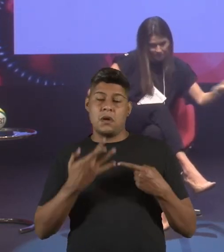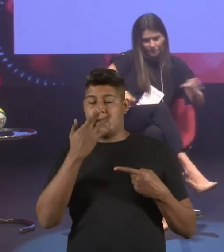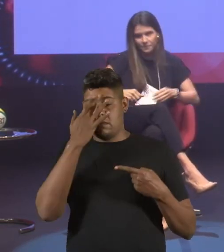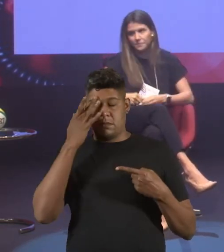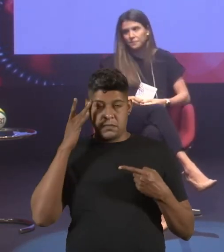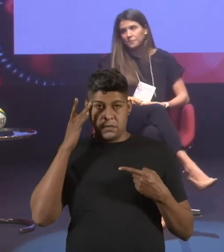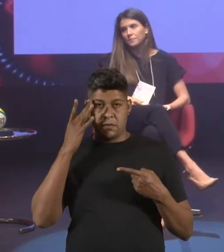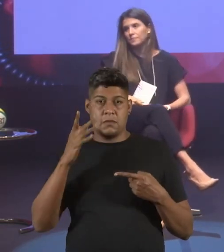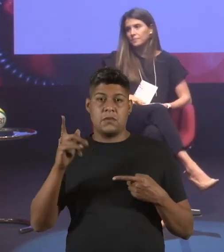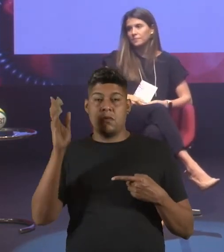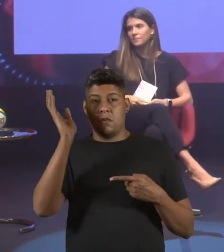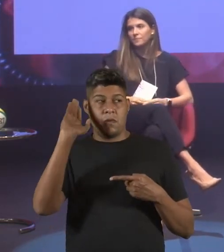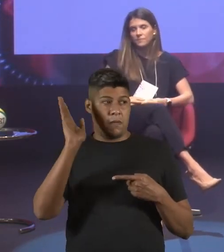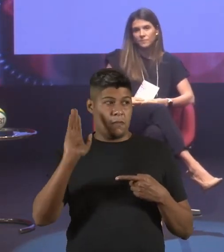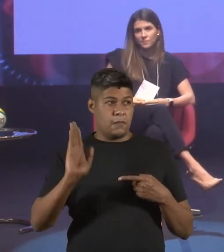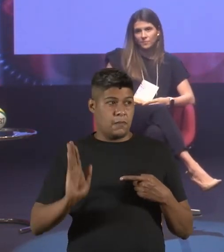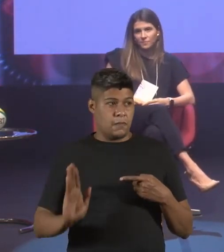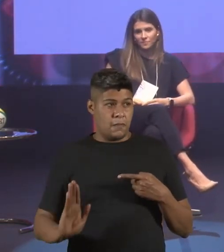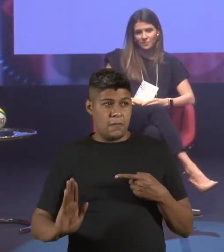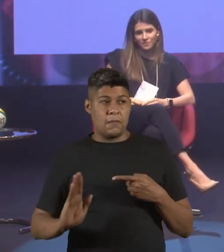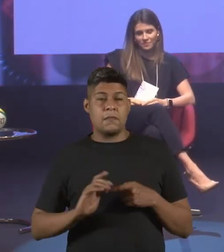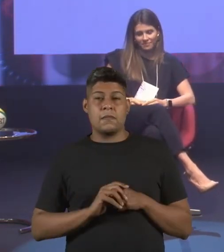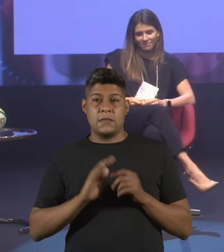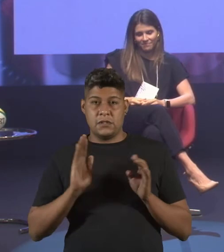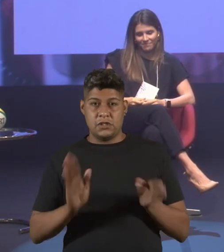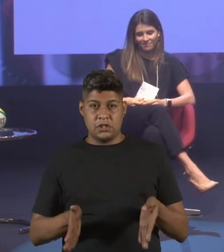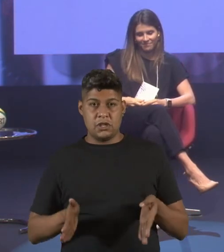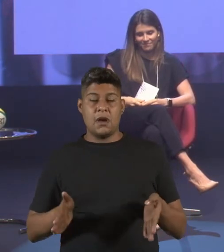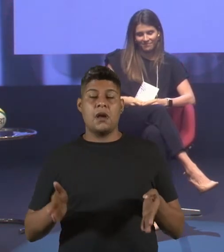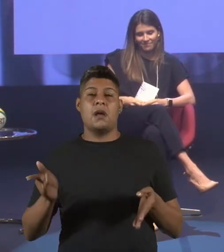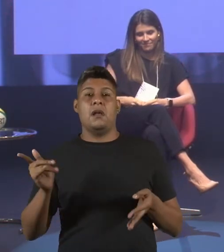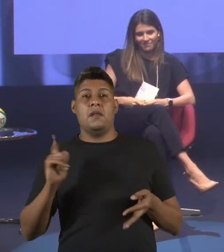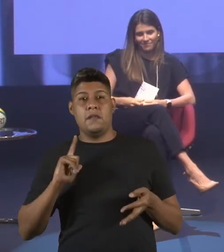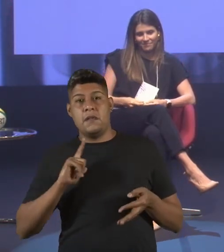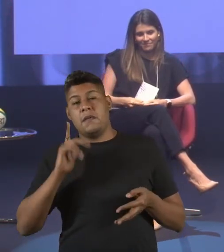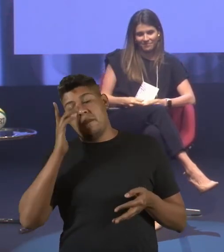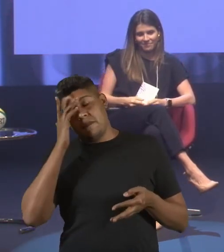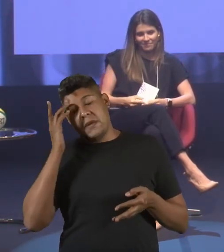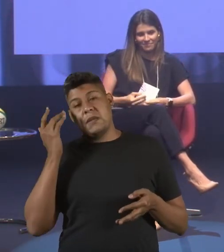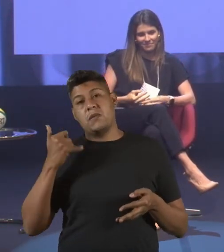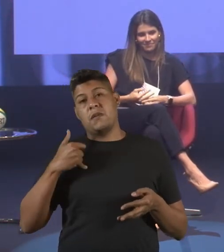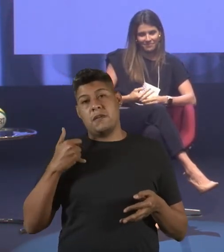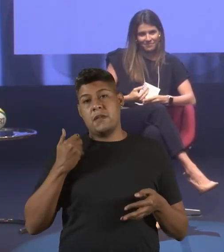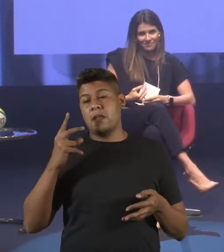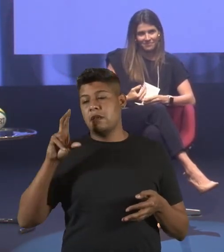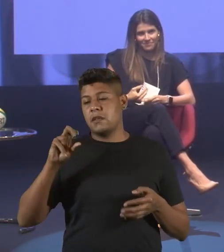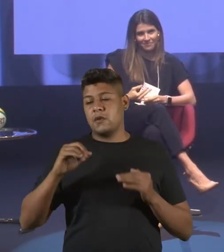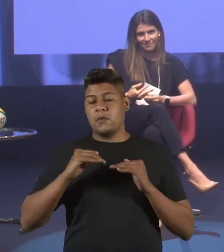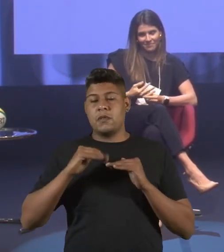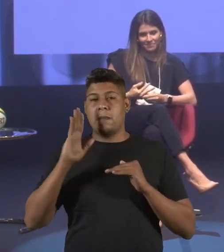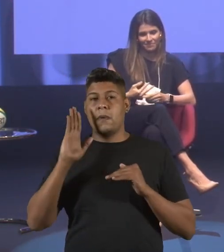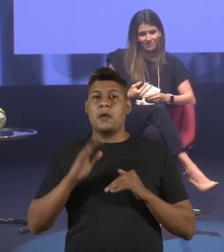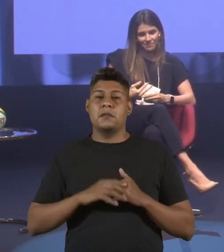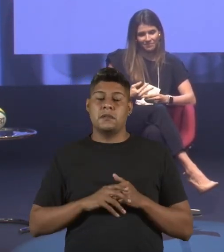população brasileira já é formada por pessoas com mais de 50 anos.